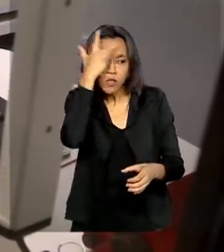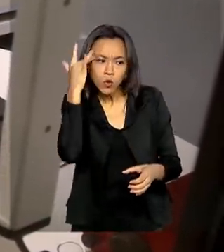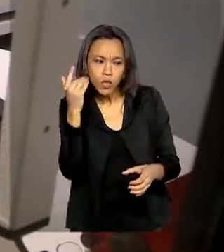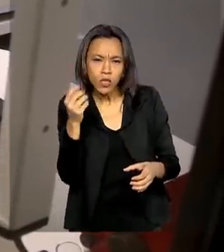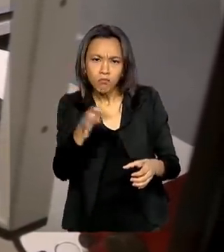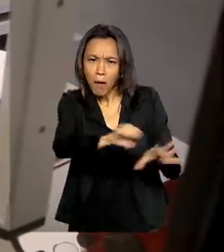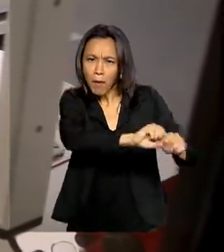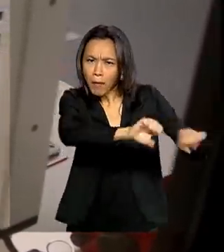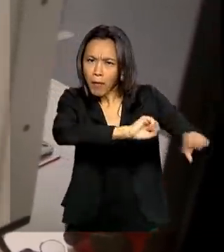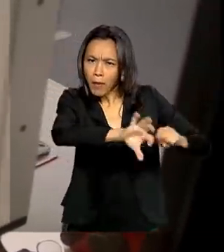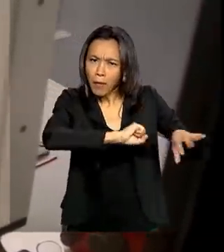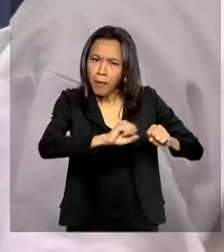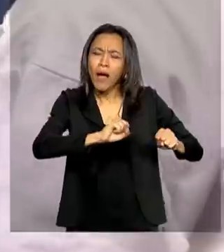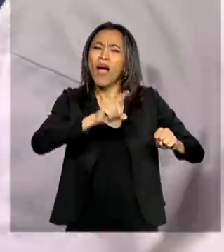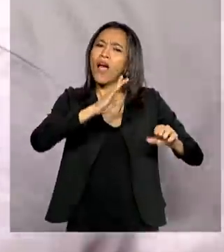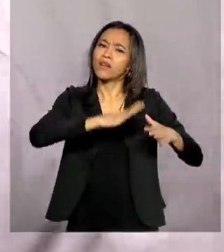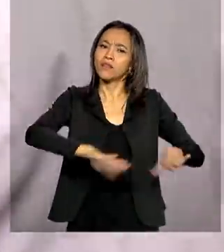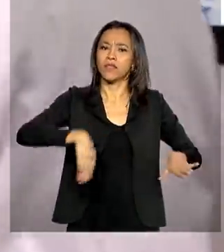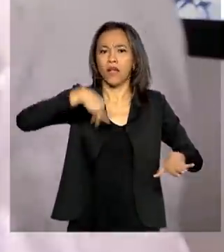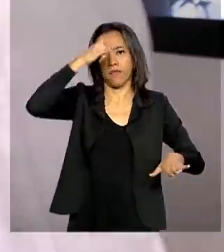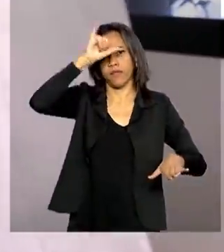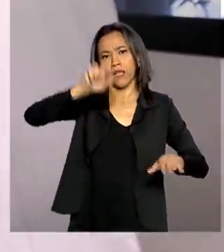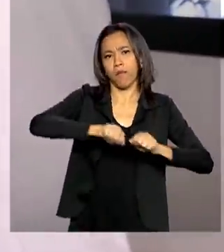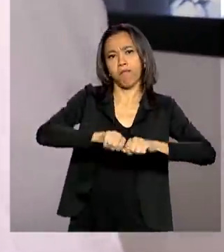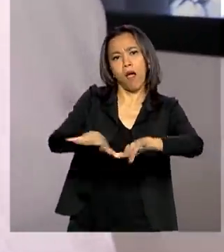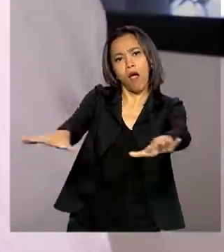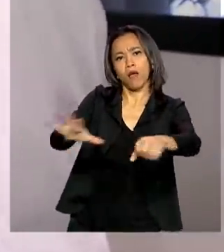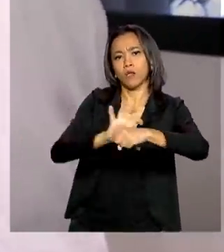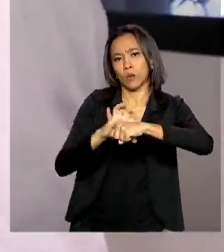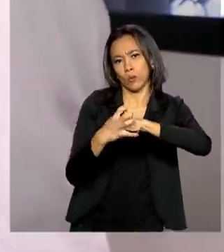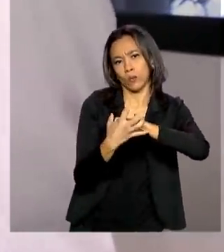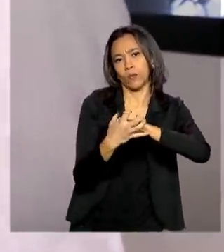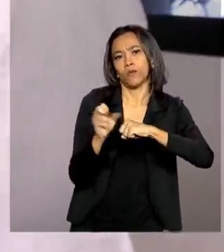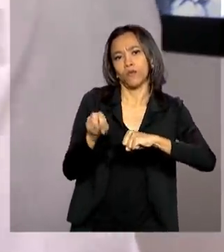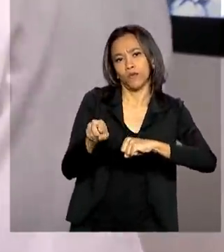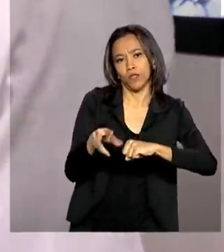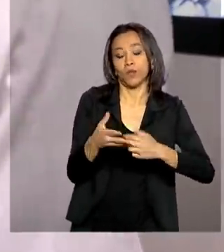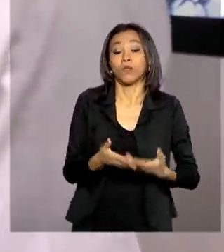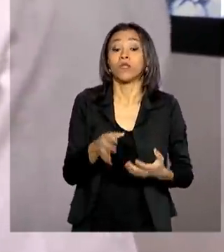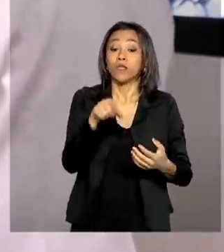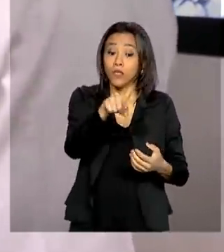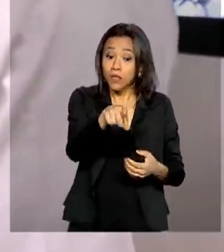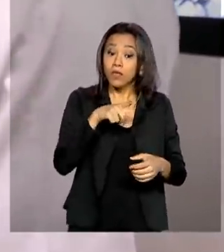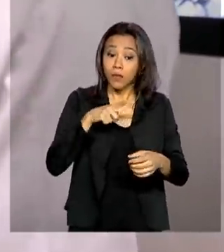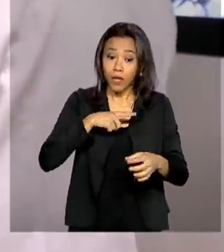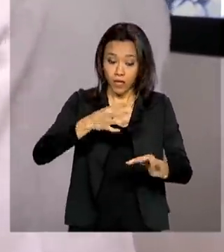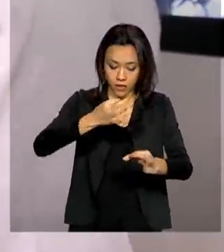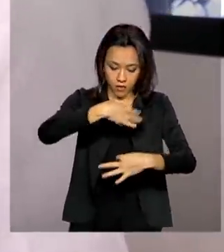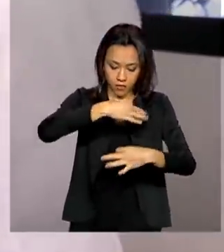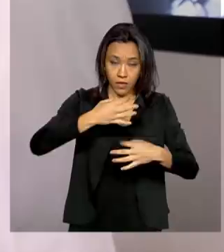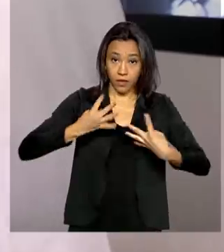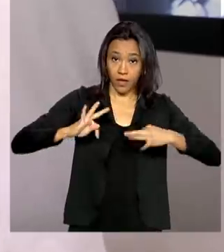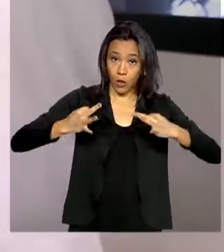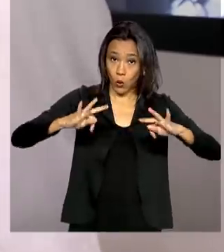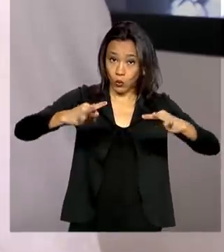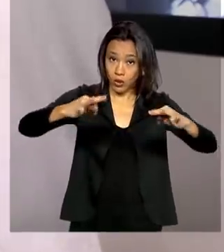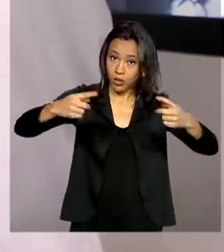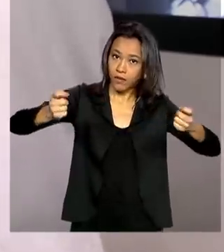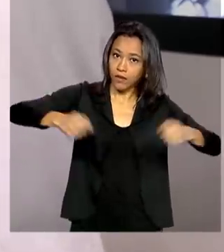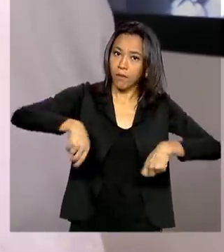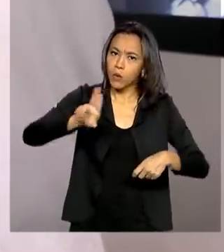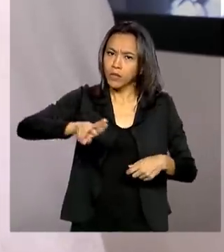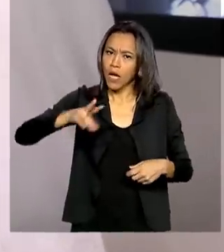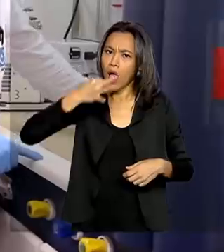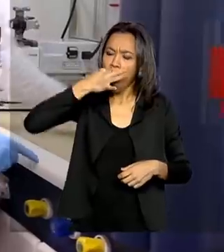infectadas e, assim, reduzir a propagação. Pesquisadores brasileiros também trabalham no mapeamento do vírus. O sequenciamento